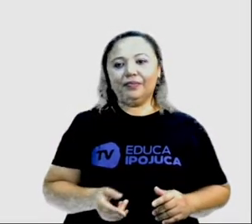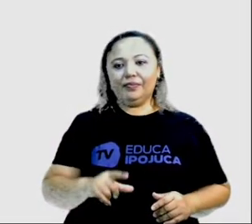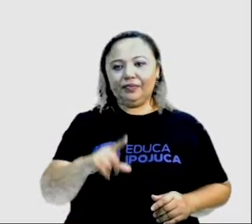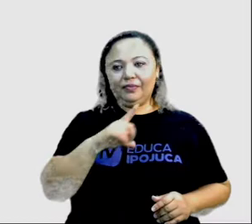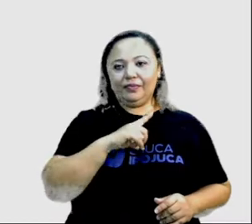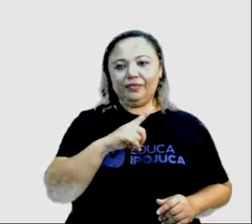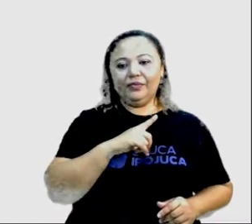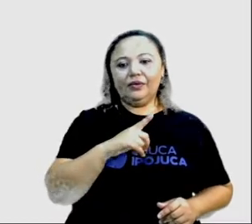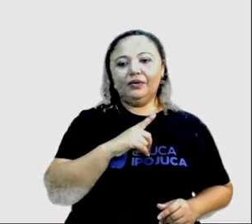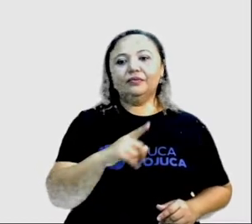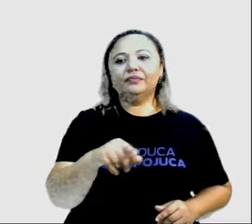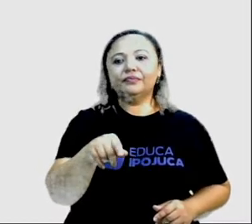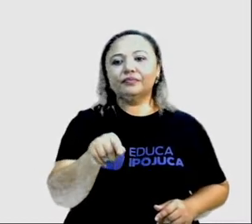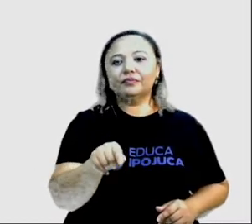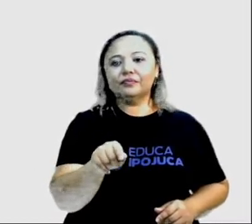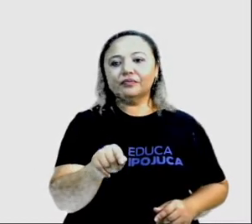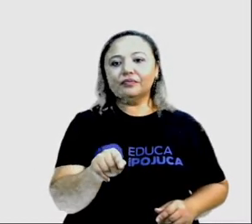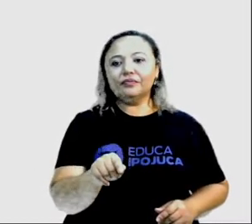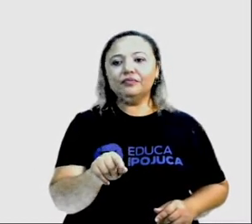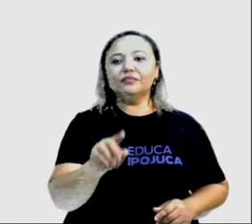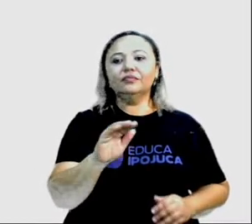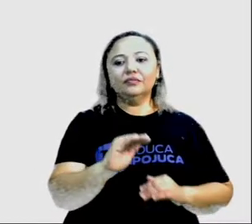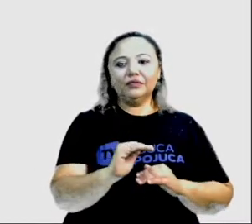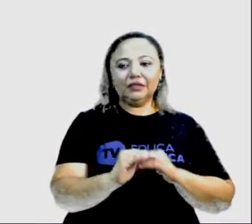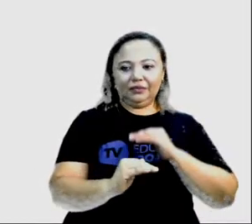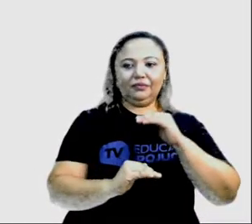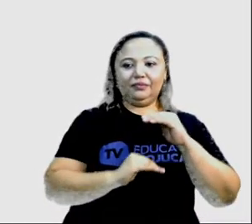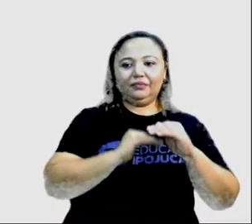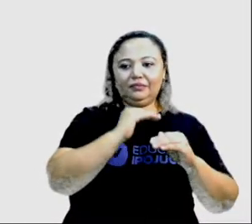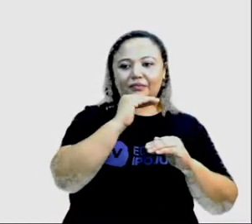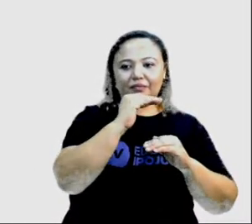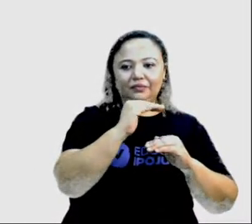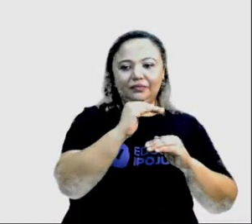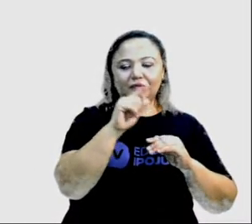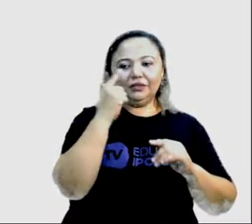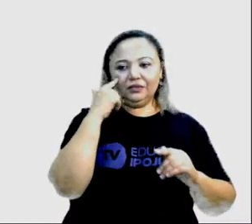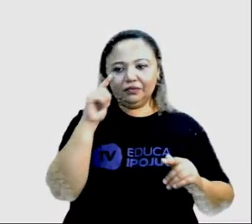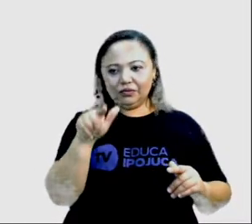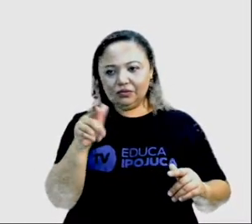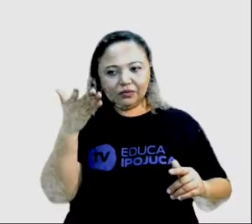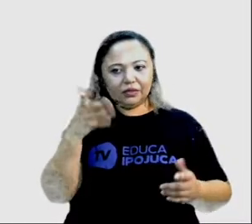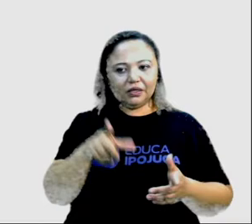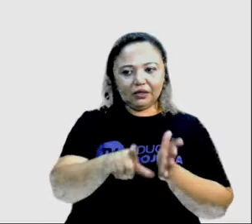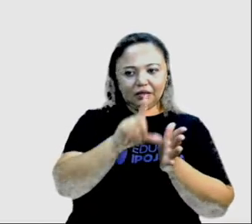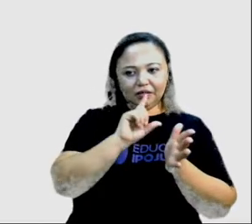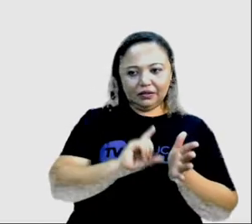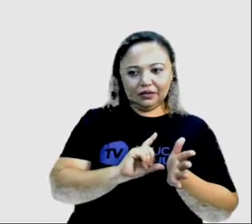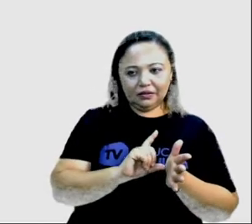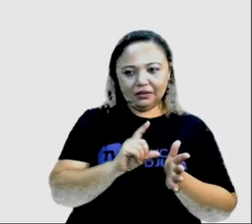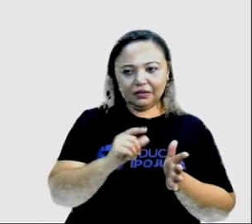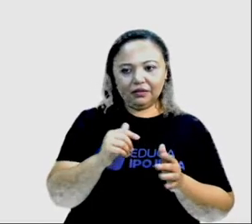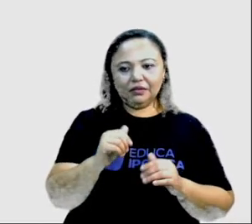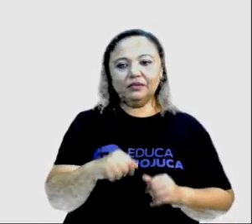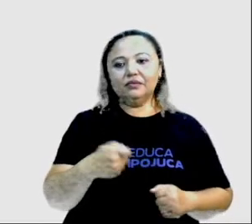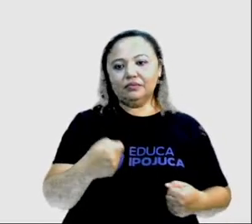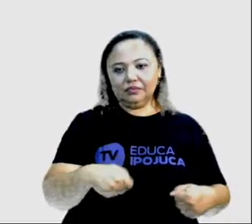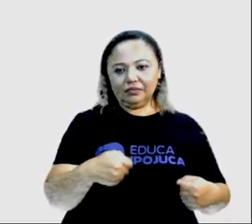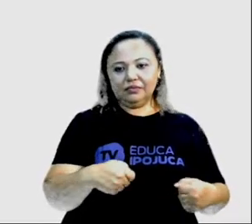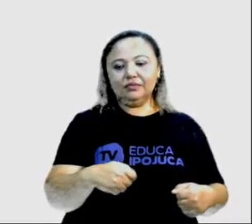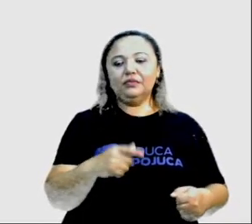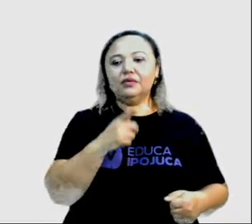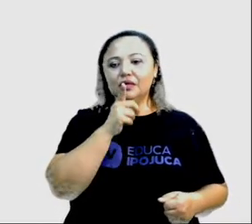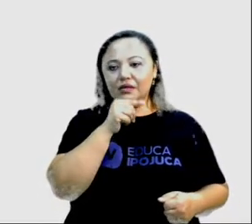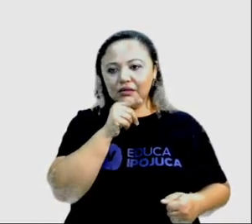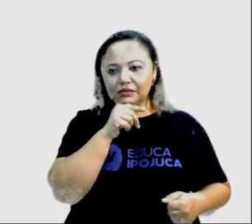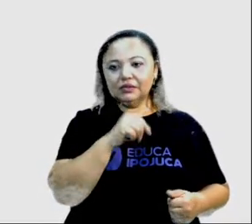um desenvolvimento que a gente viu anteriormente das plantas, é preciso o quê?